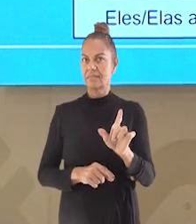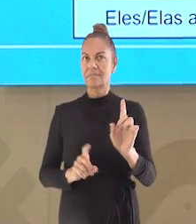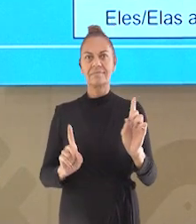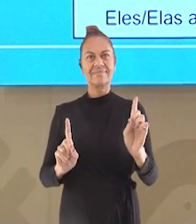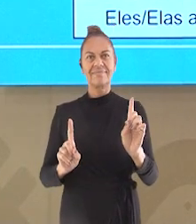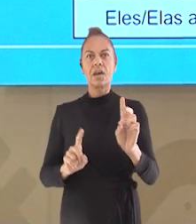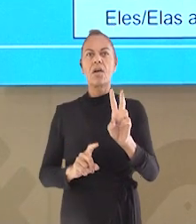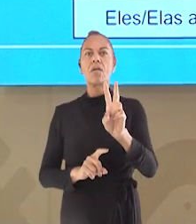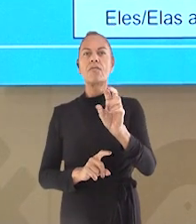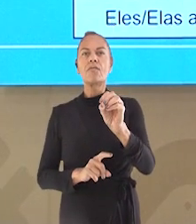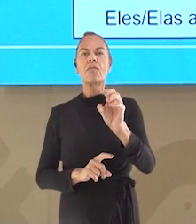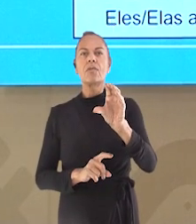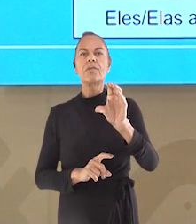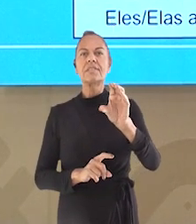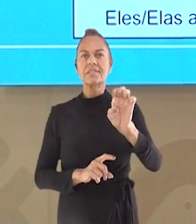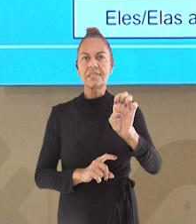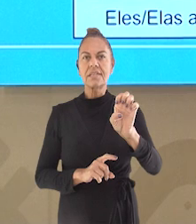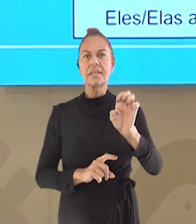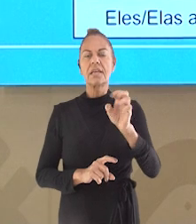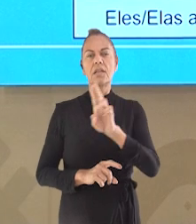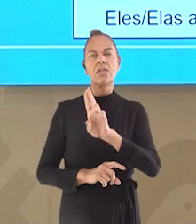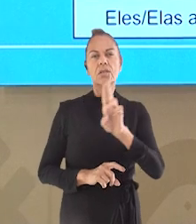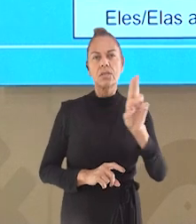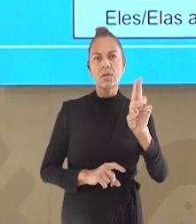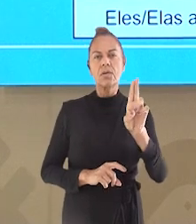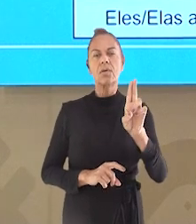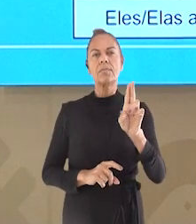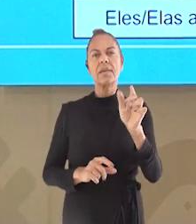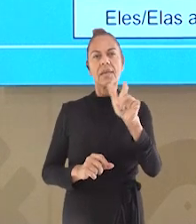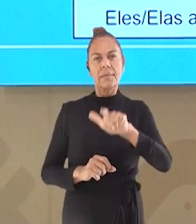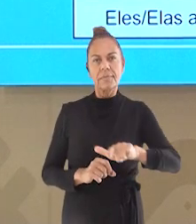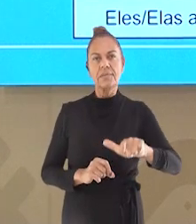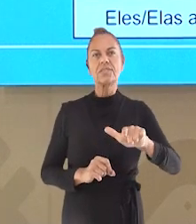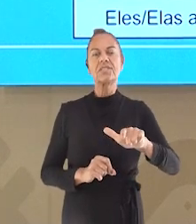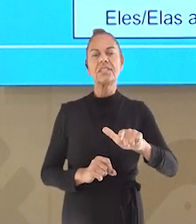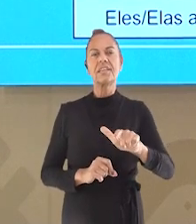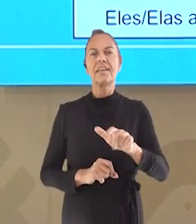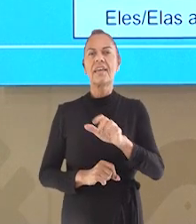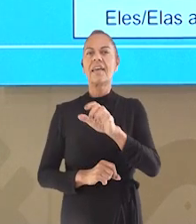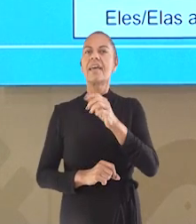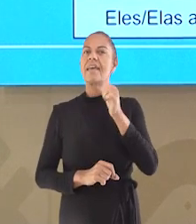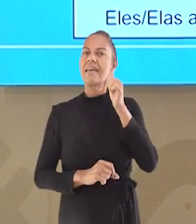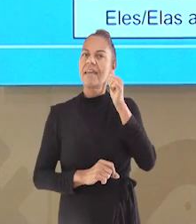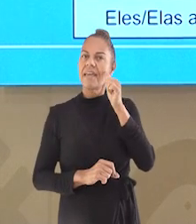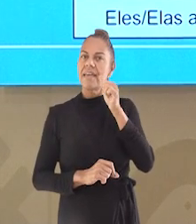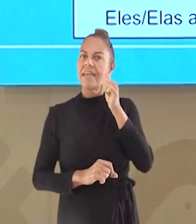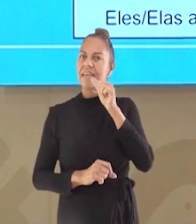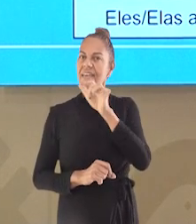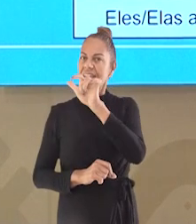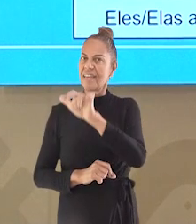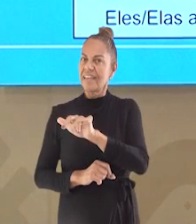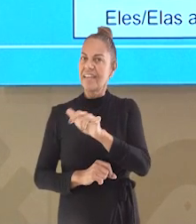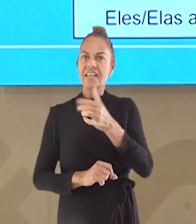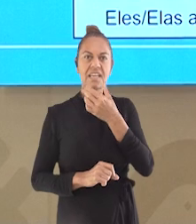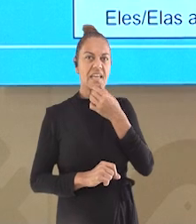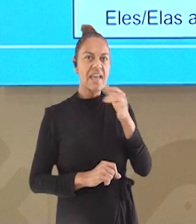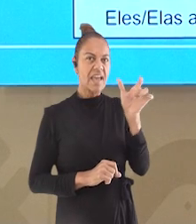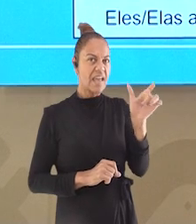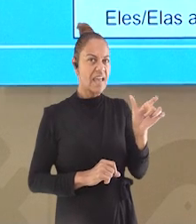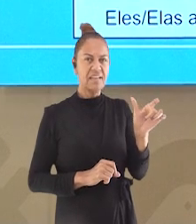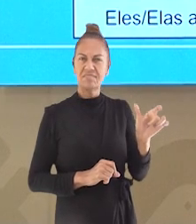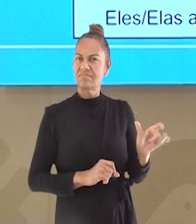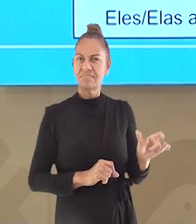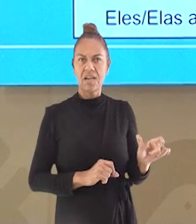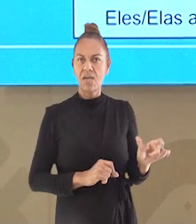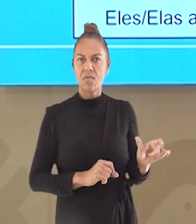eu não vou colocar ele e ela. Aqui eu vou colocar você. Então, eu vou repetir o ame e ao invés de colocar